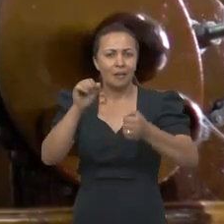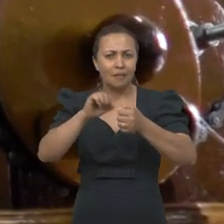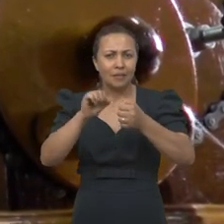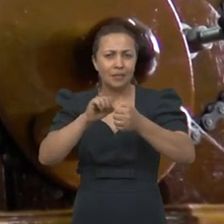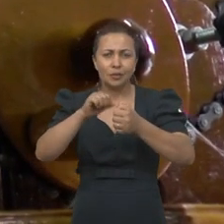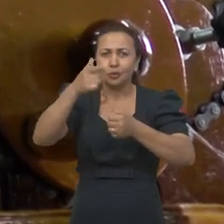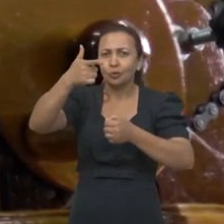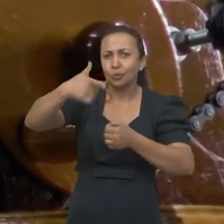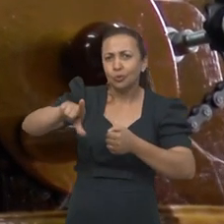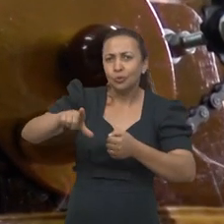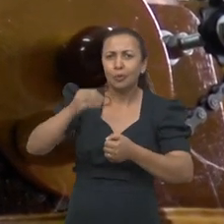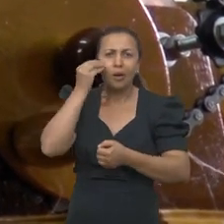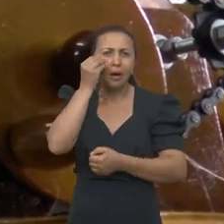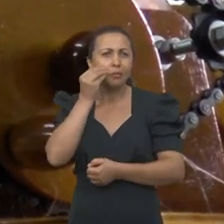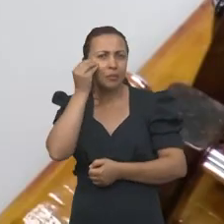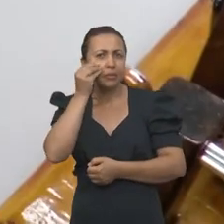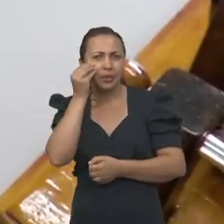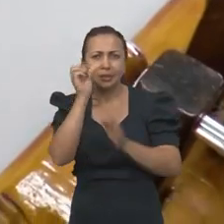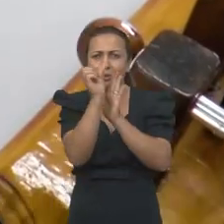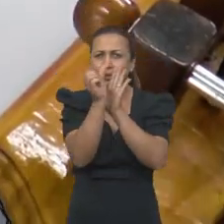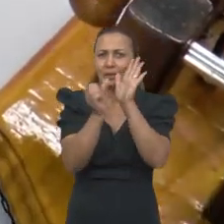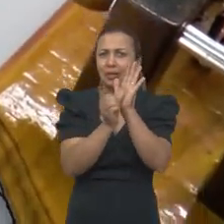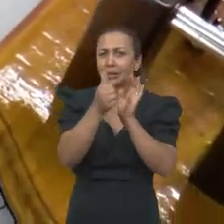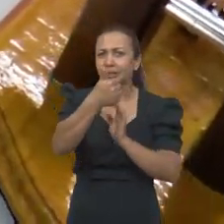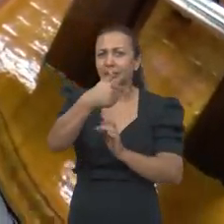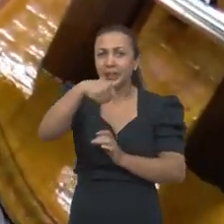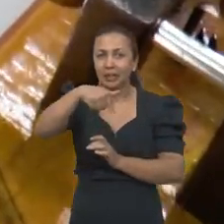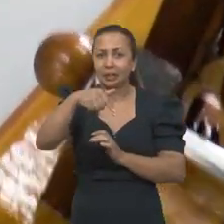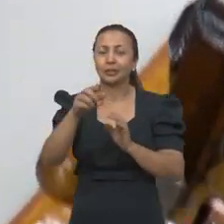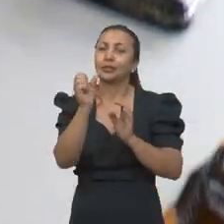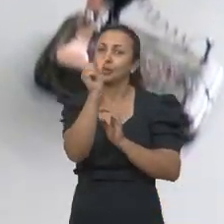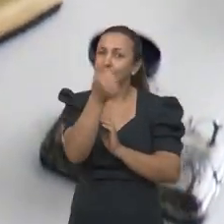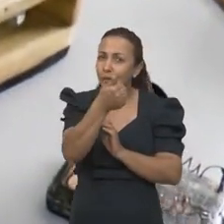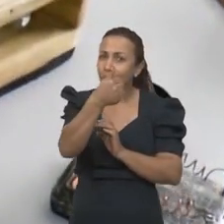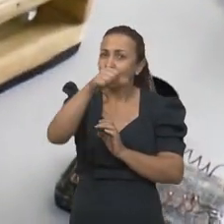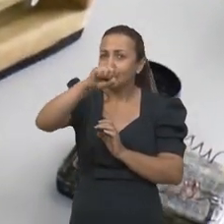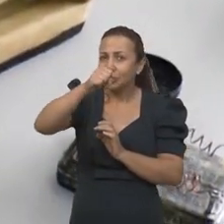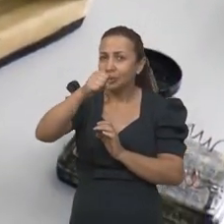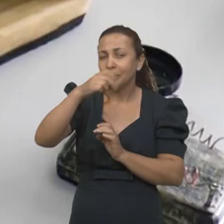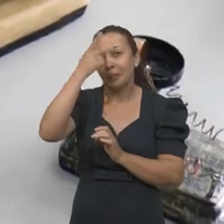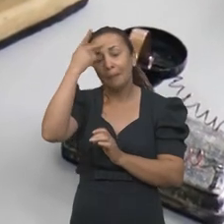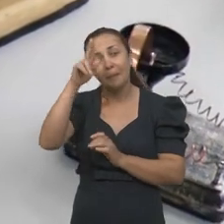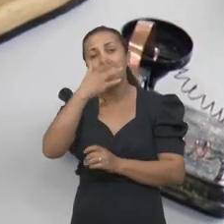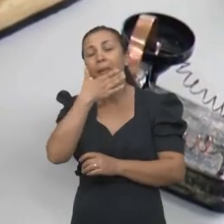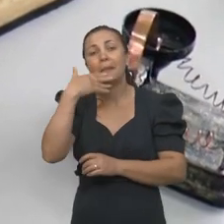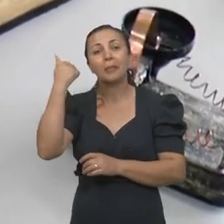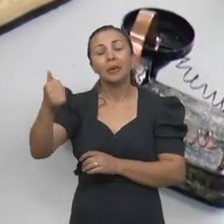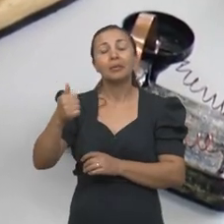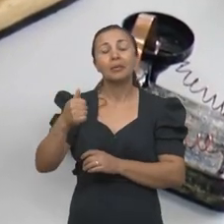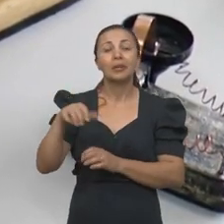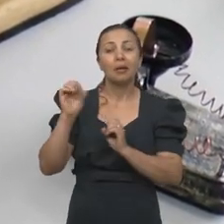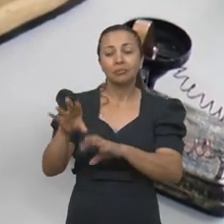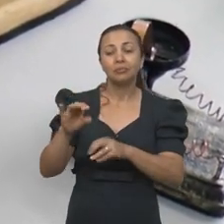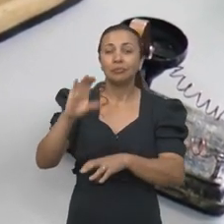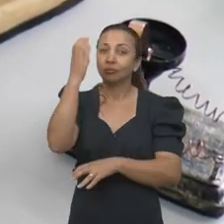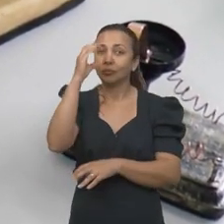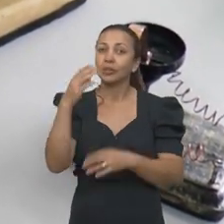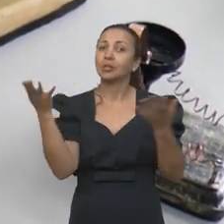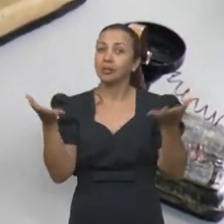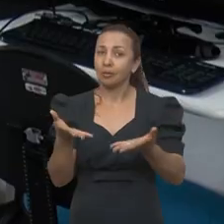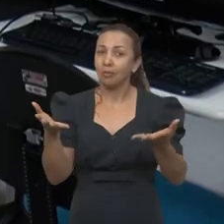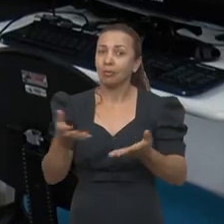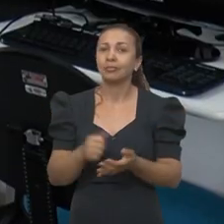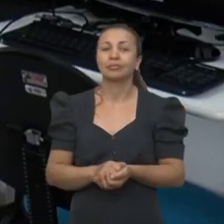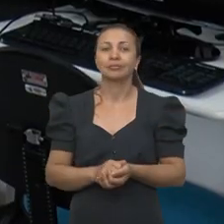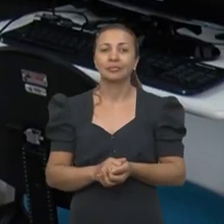Recriar experimentos dos séculos XVII, XVIII, tudo para melhorar o ensino da ciência na atualidade.